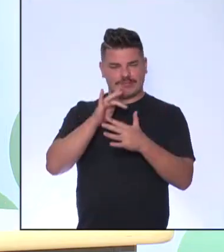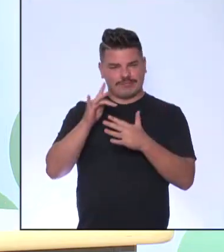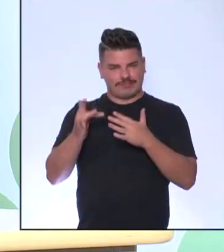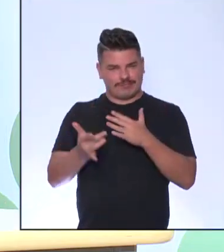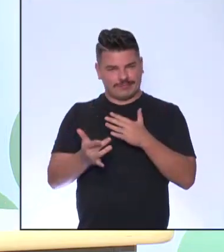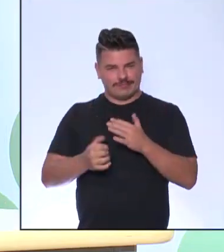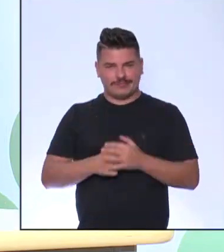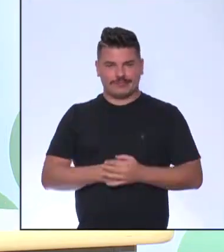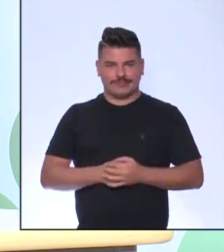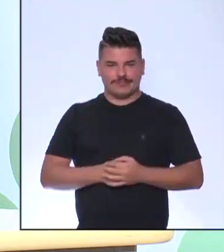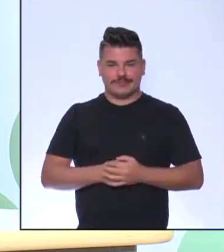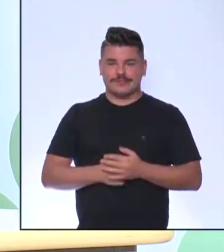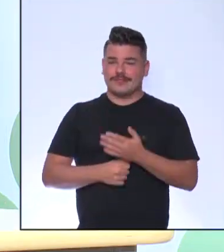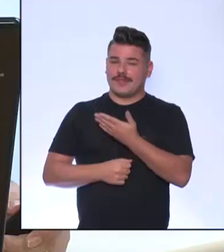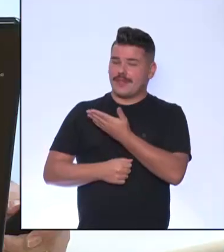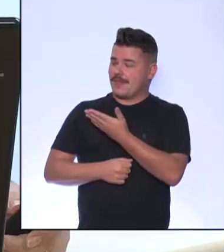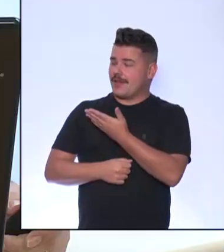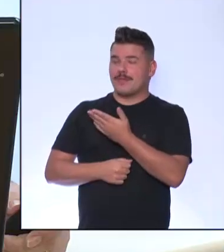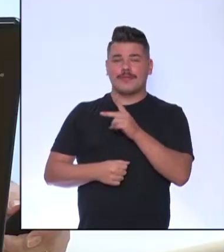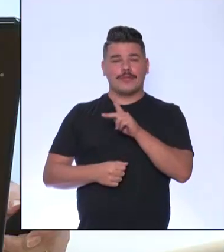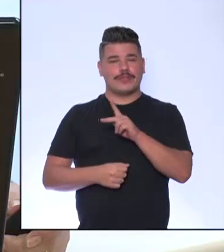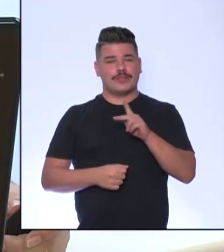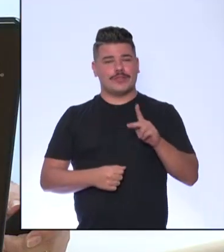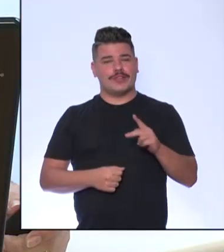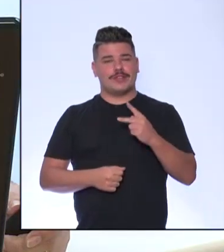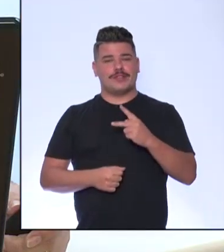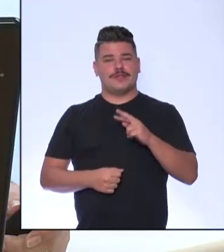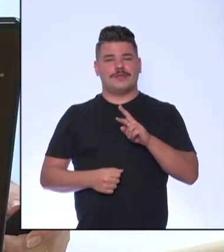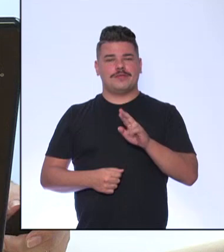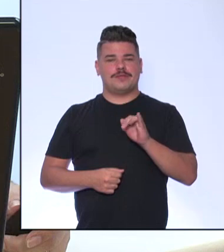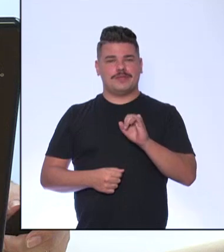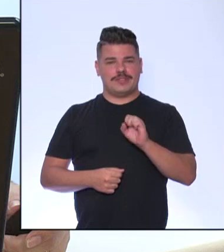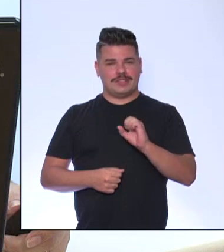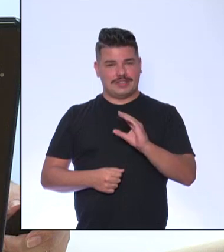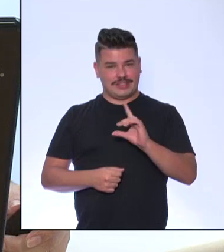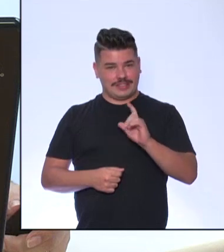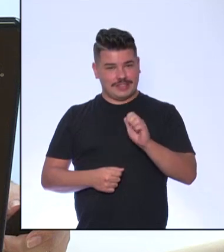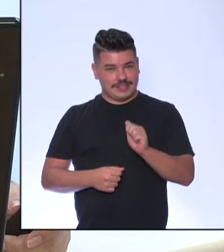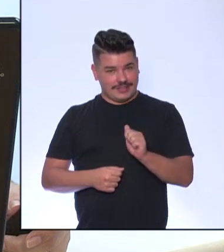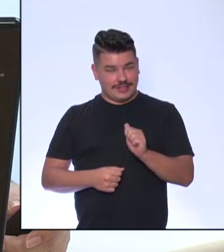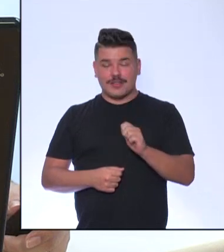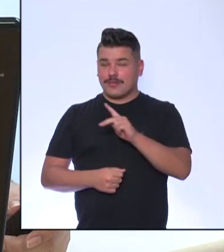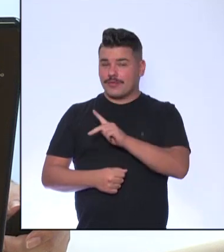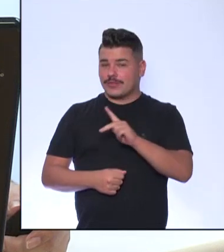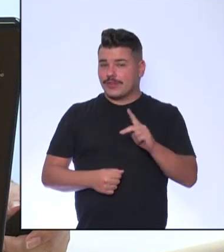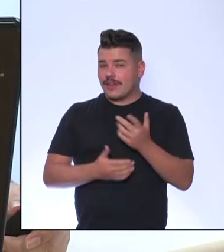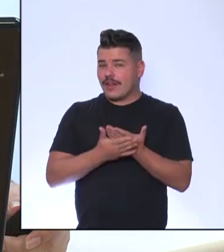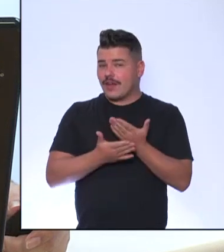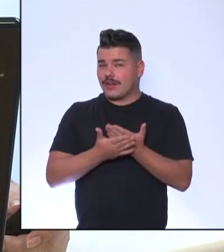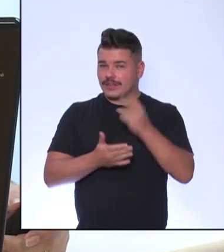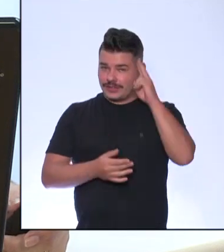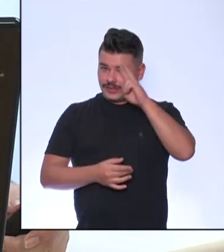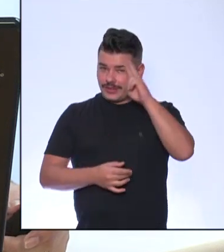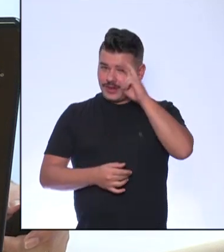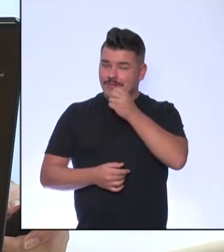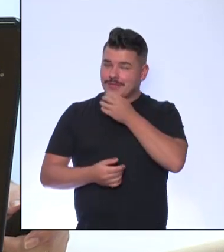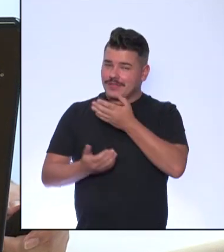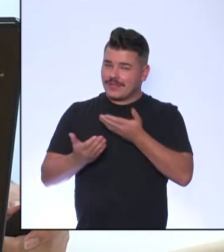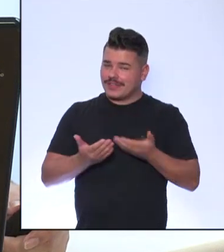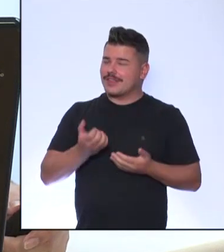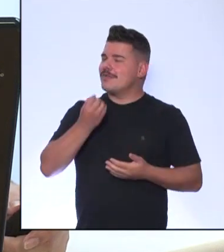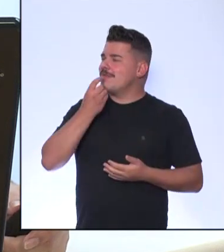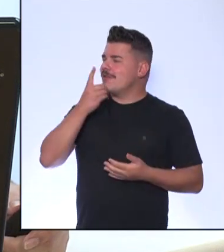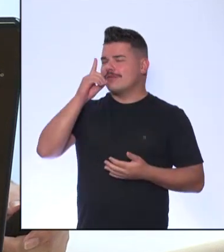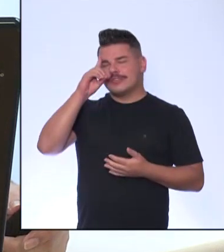lado está a professora Priscila Lourenço, que é professora de História. Seja bem-vinda, Priscila. Bom dia a todos.